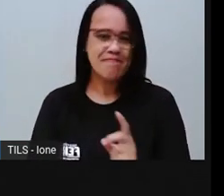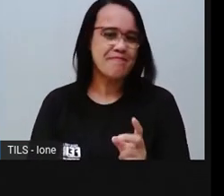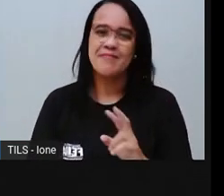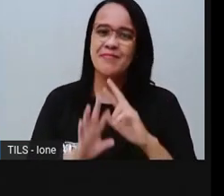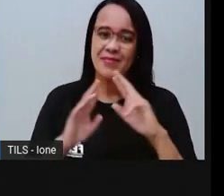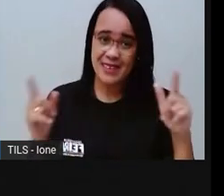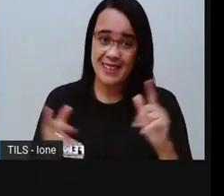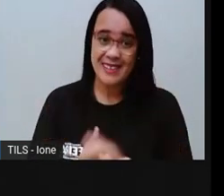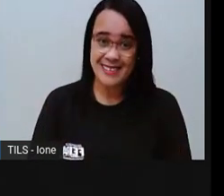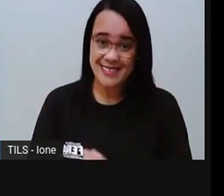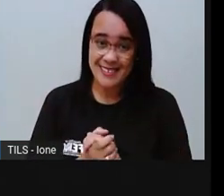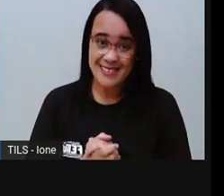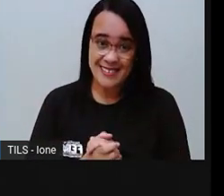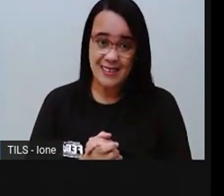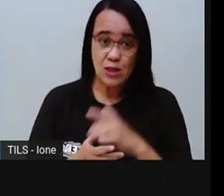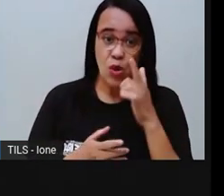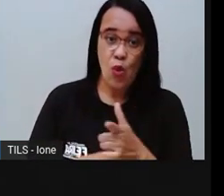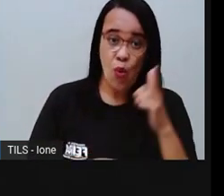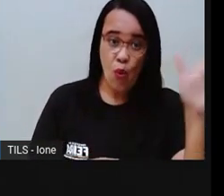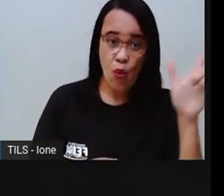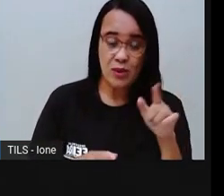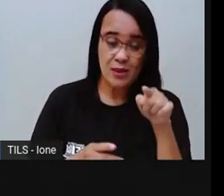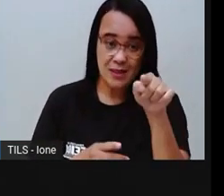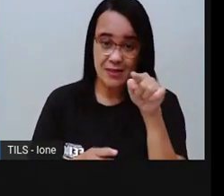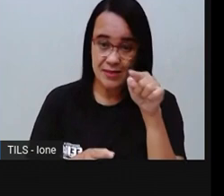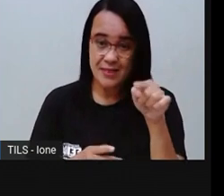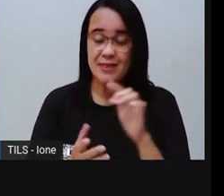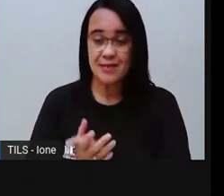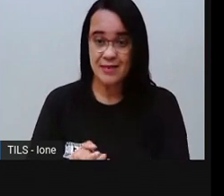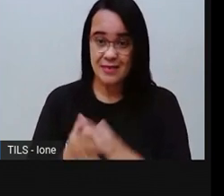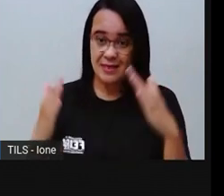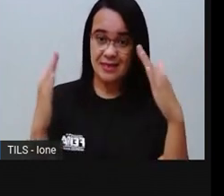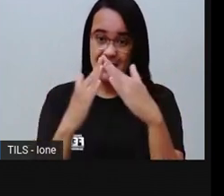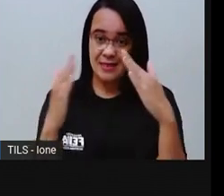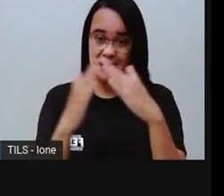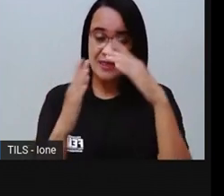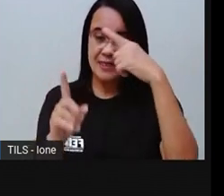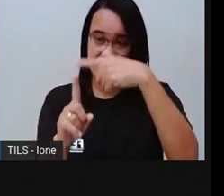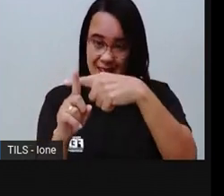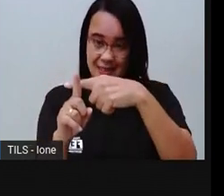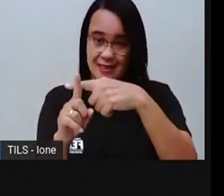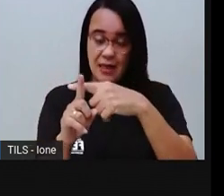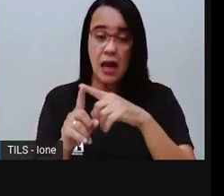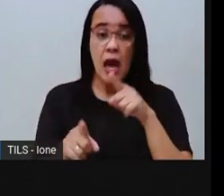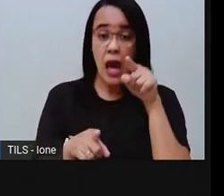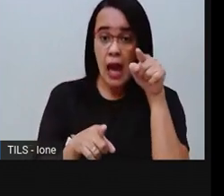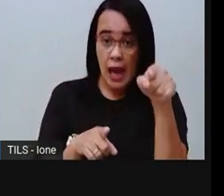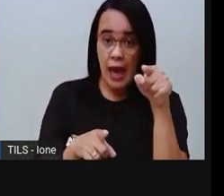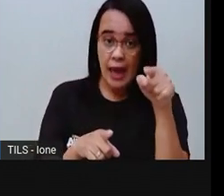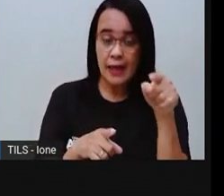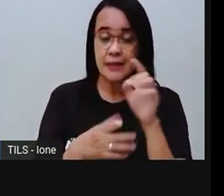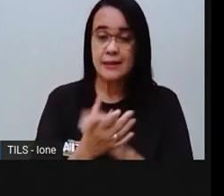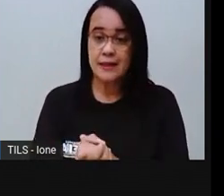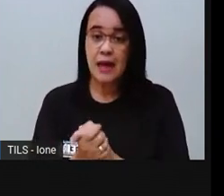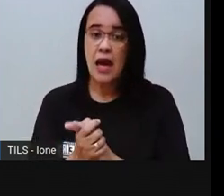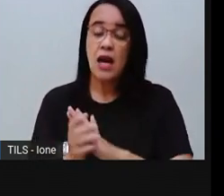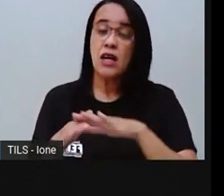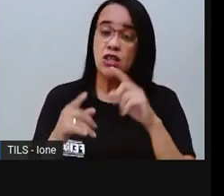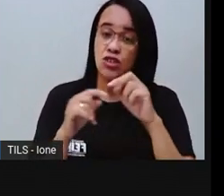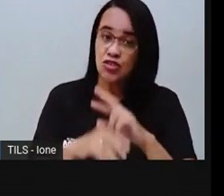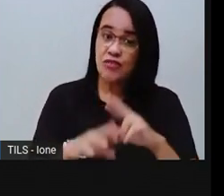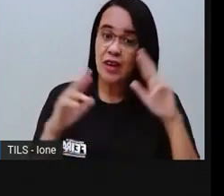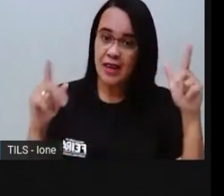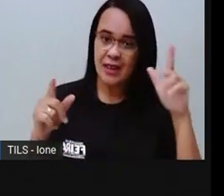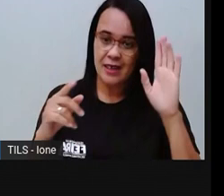Olha a outra igreja que a PRO falou com vocês. Essa igreja é uma igreja evangélica, a outra é uma igreja católica. Até a estrutura é um pouco diferente, né?